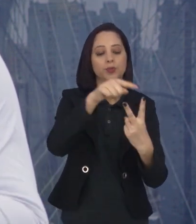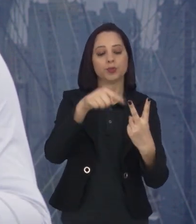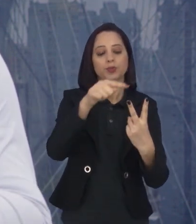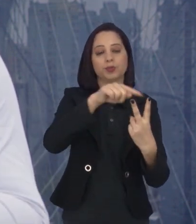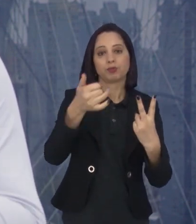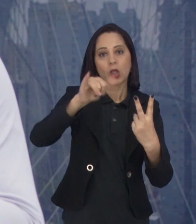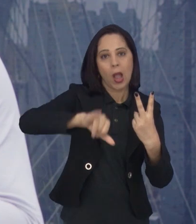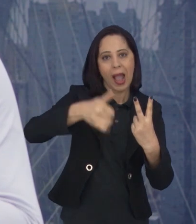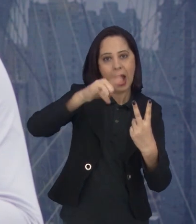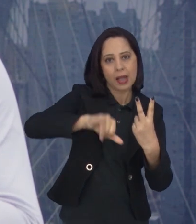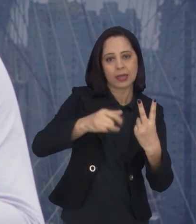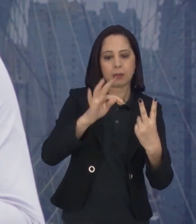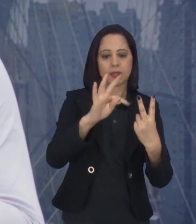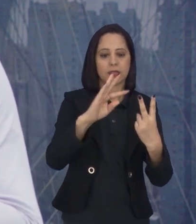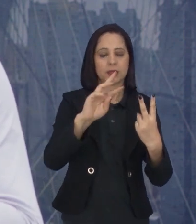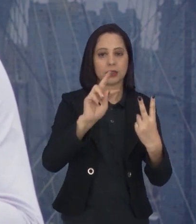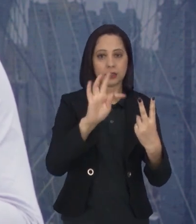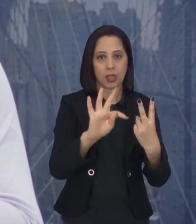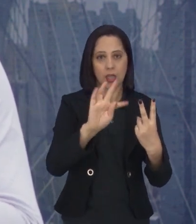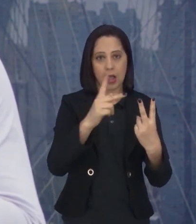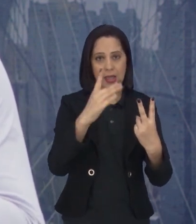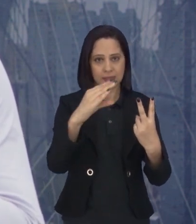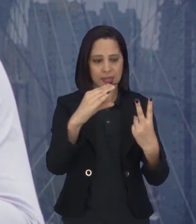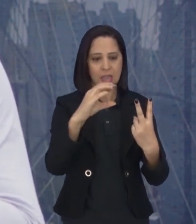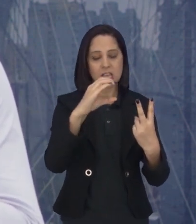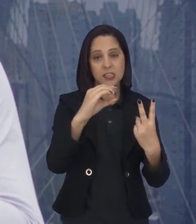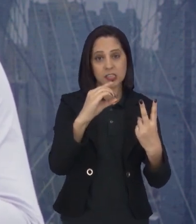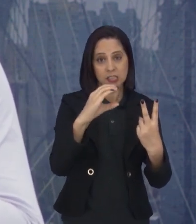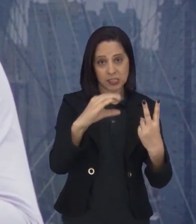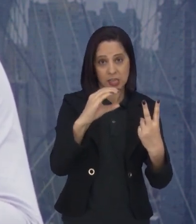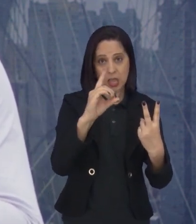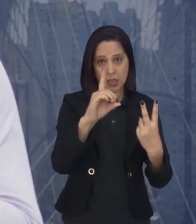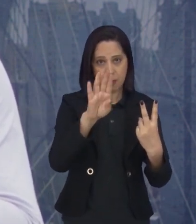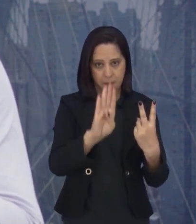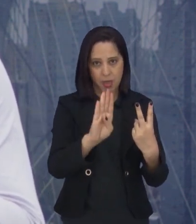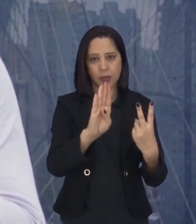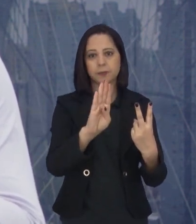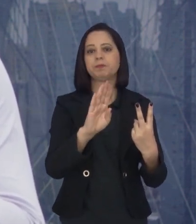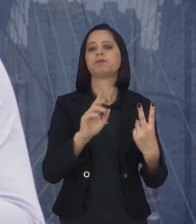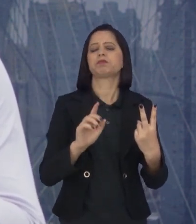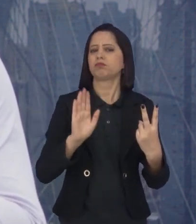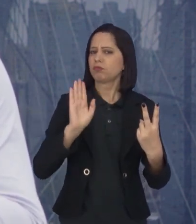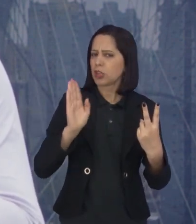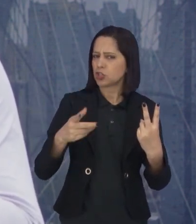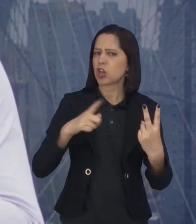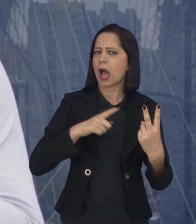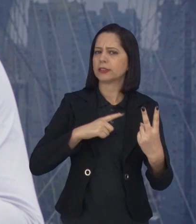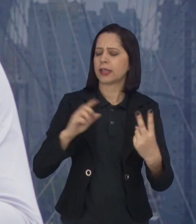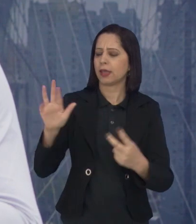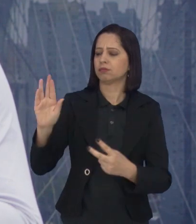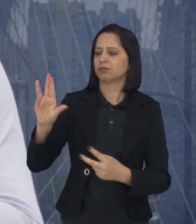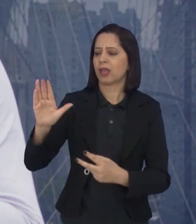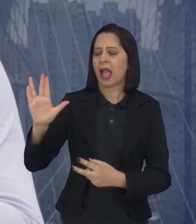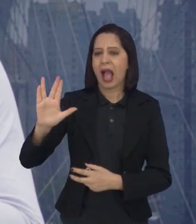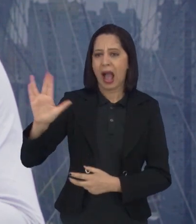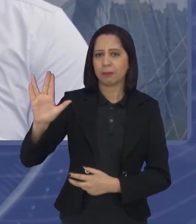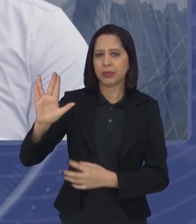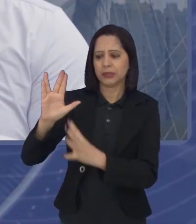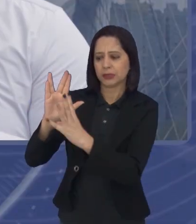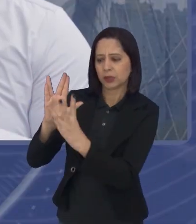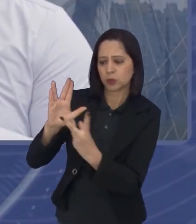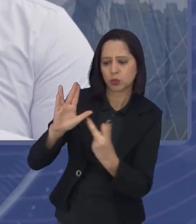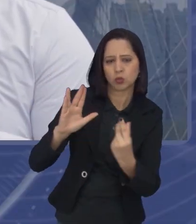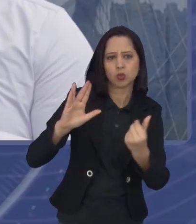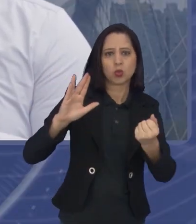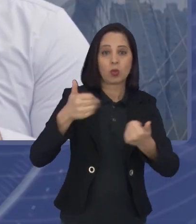Só abrindo um parênteses, já tem mais de 480 componentes químicos da planta cannabis sativa documentados